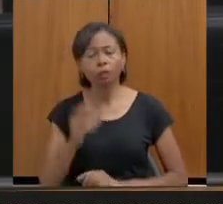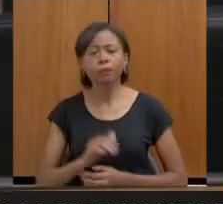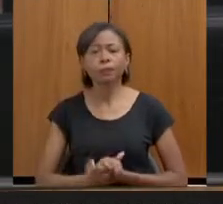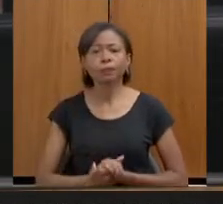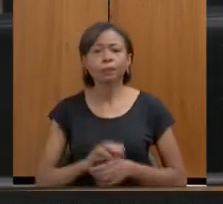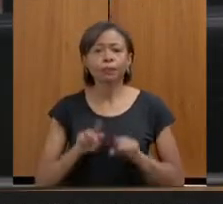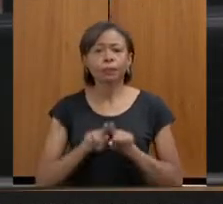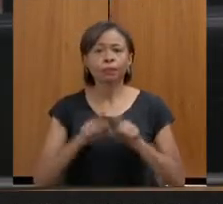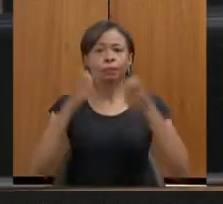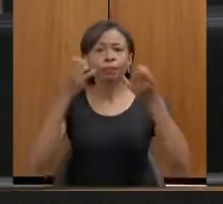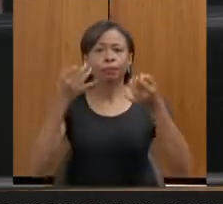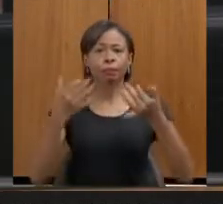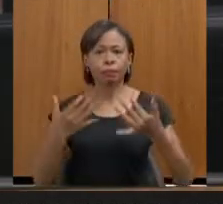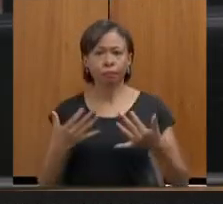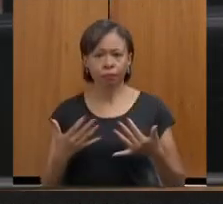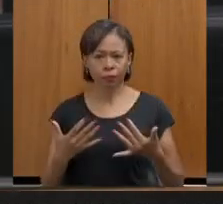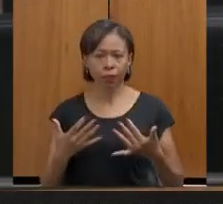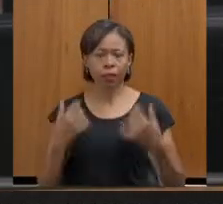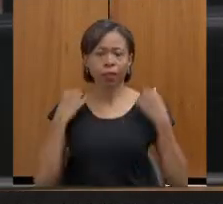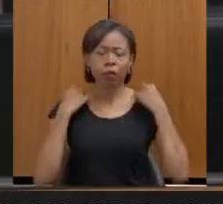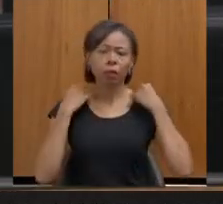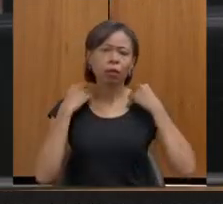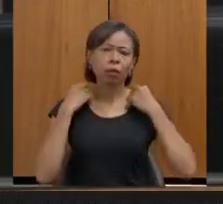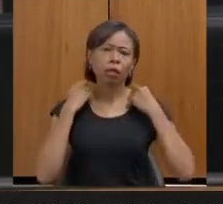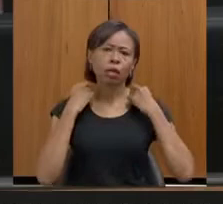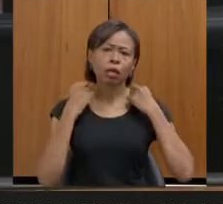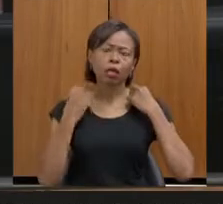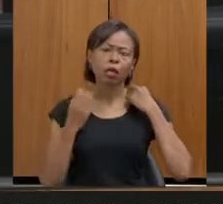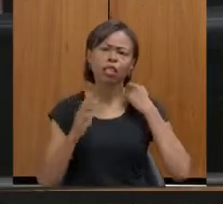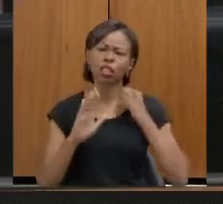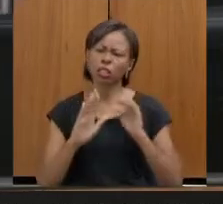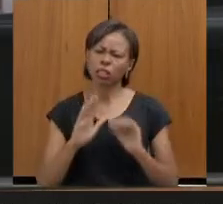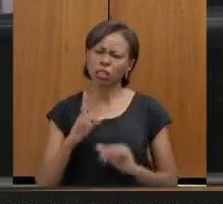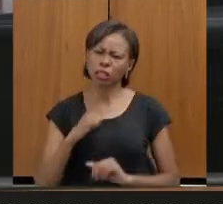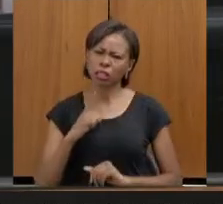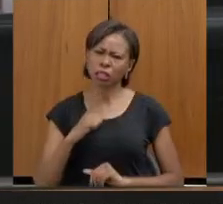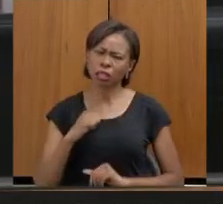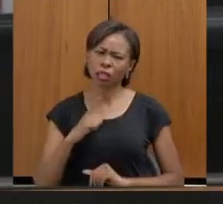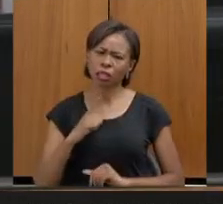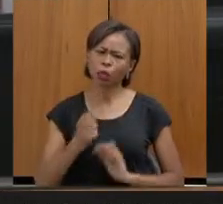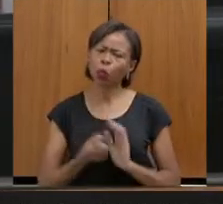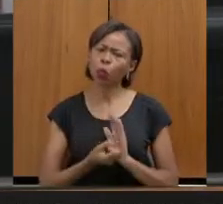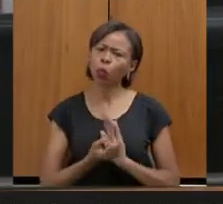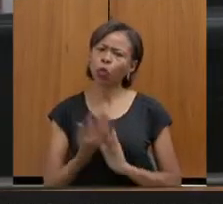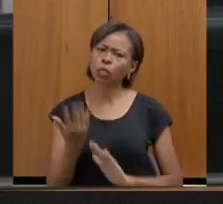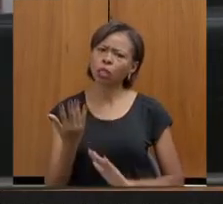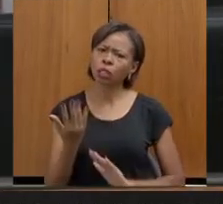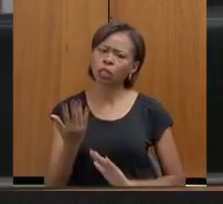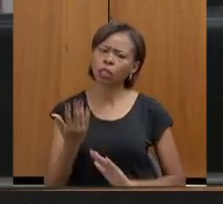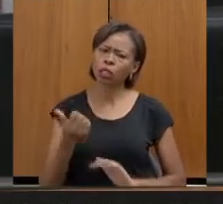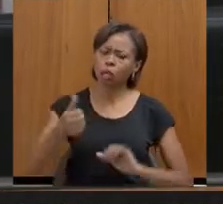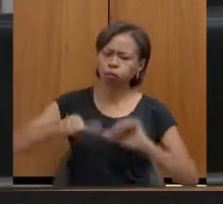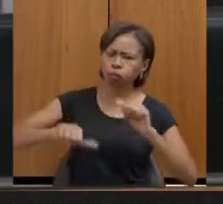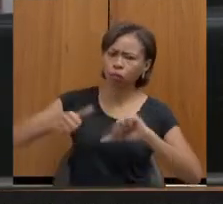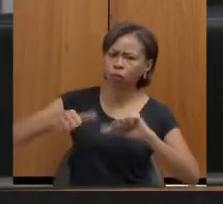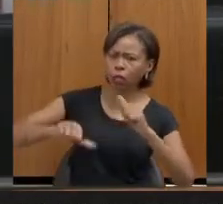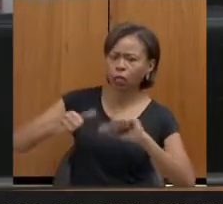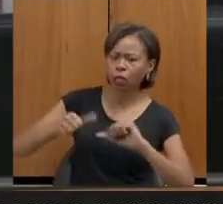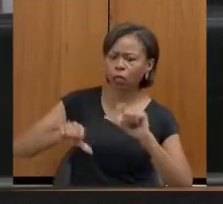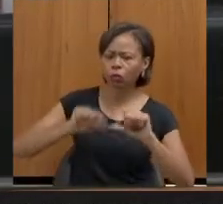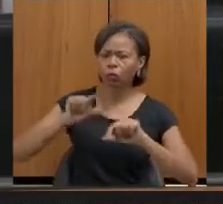para mim, sendo possível, se existe já um quantitativo relativo à triagem, ao acolhimento e ao